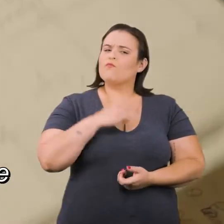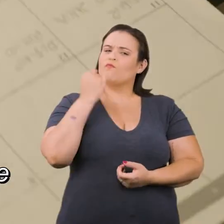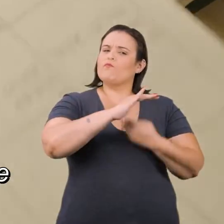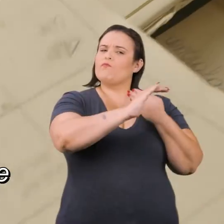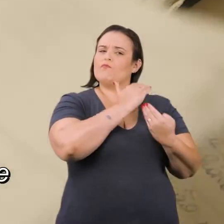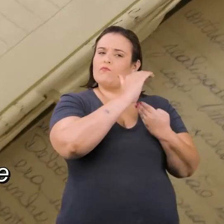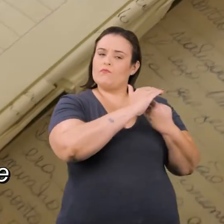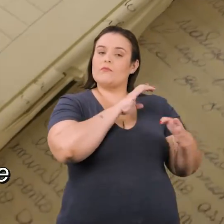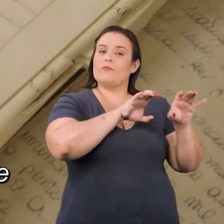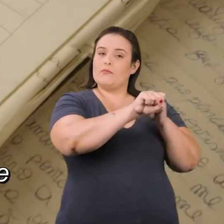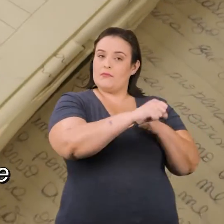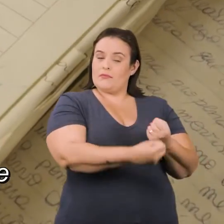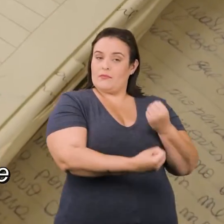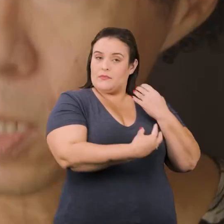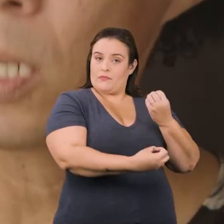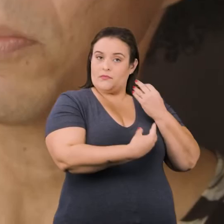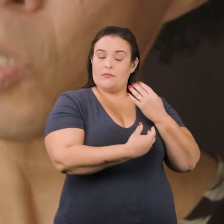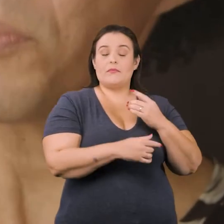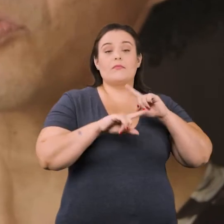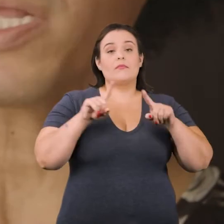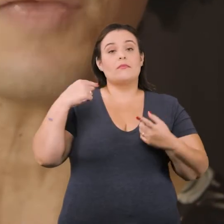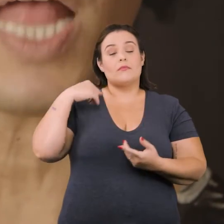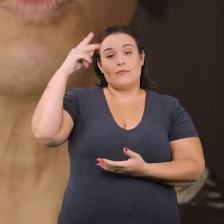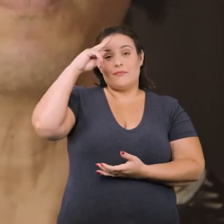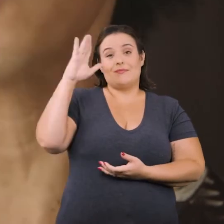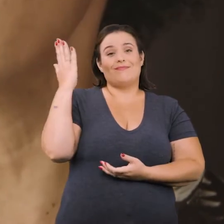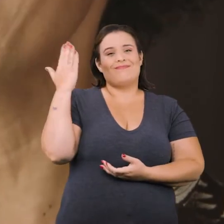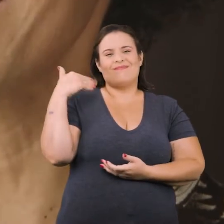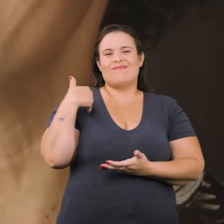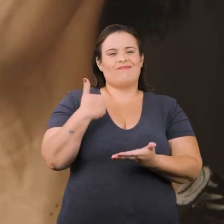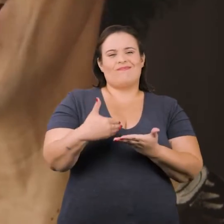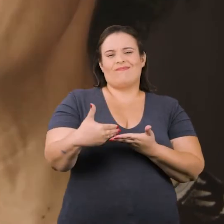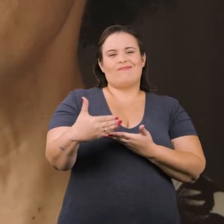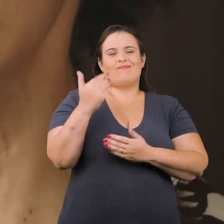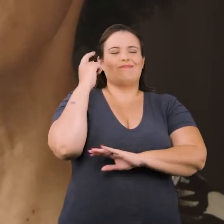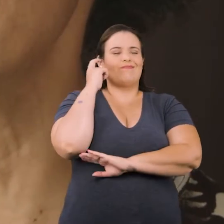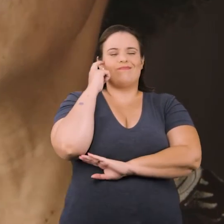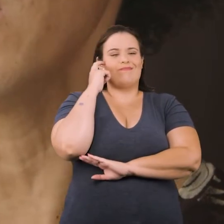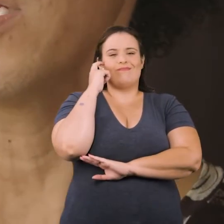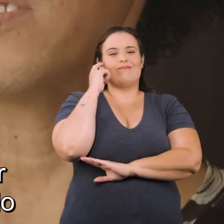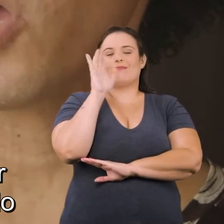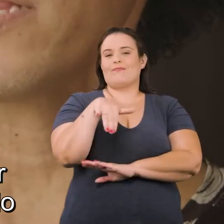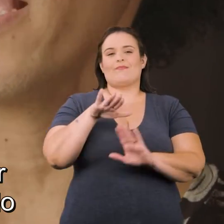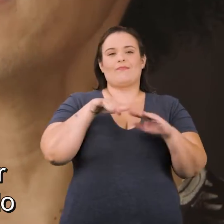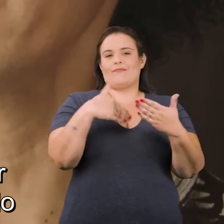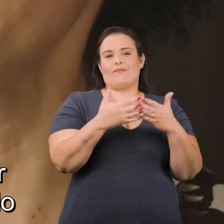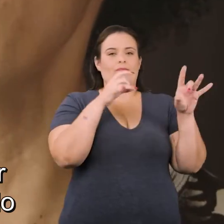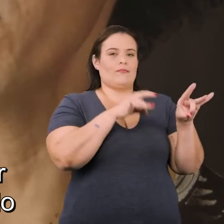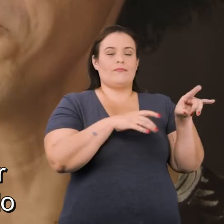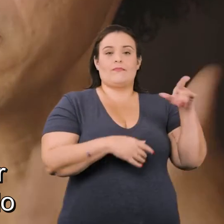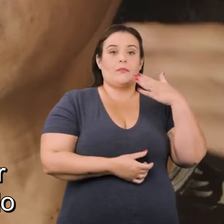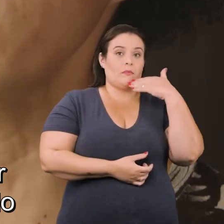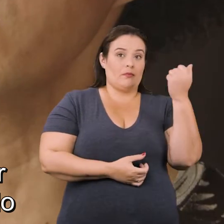orientações que eu tive desses formadores. Mas eu lembro, num determinado momento, eu já comecei a dizer assim, ah, estou na escola técnica,